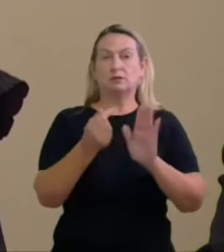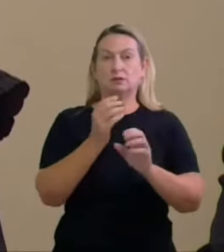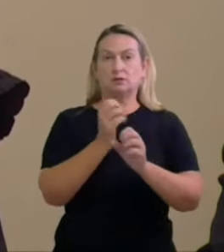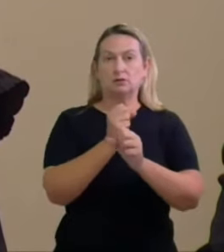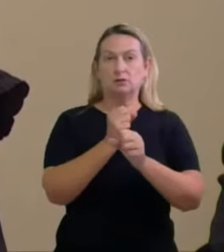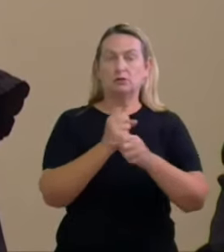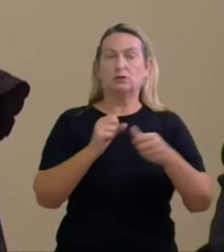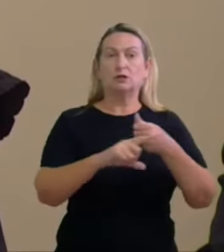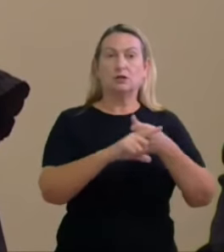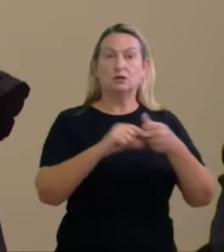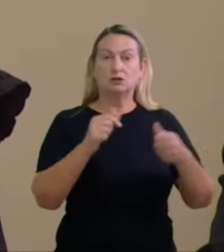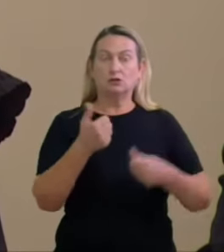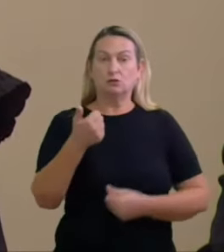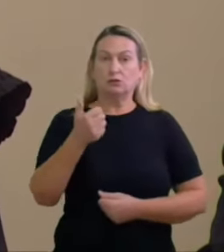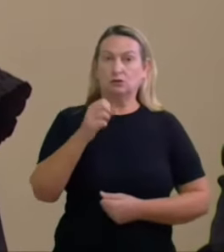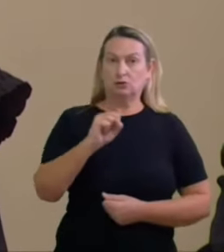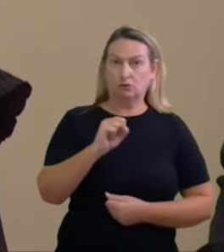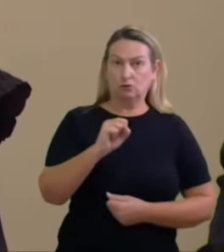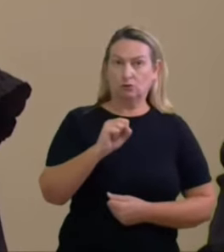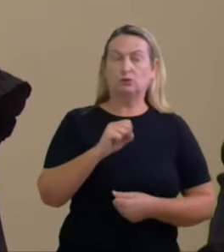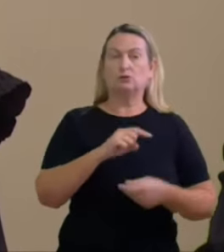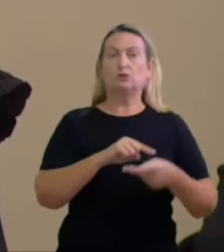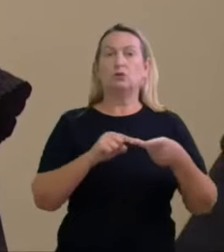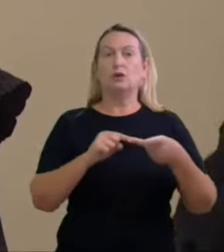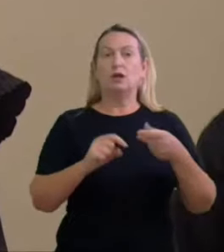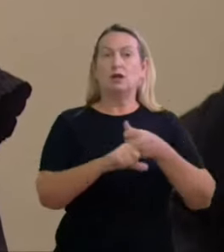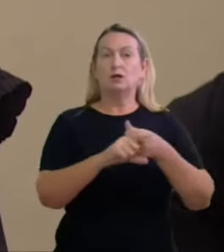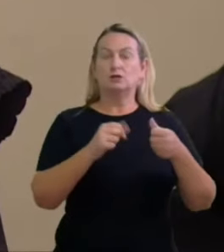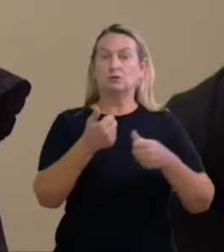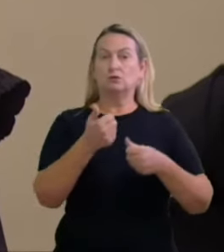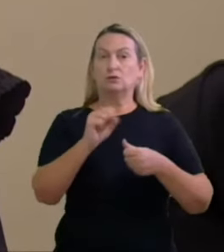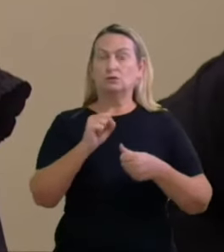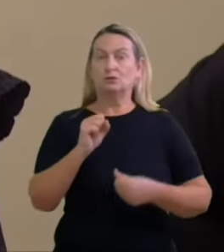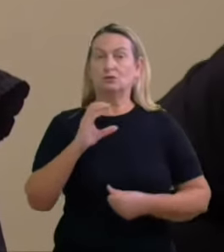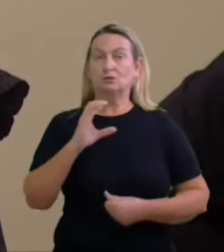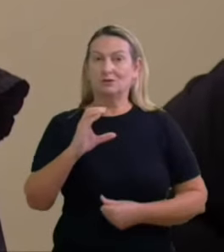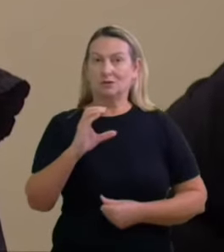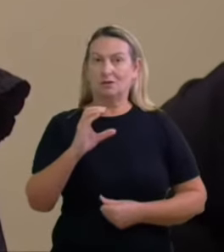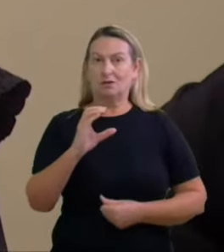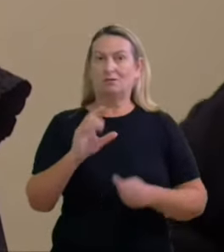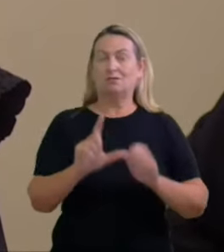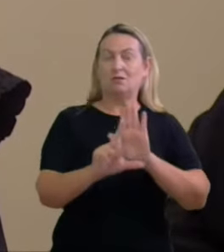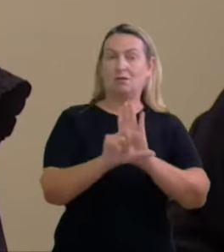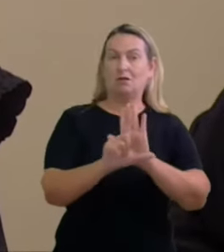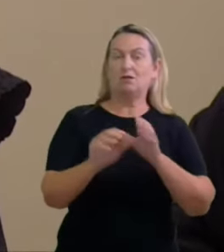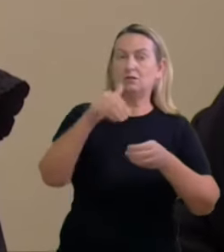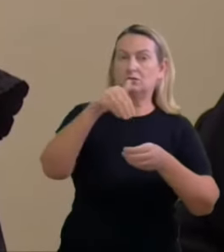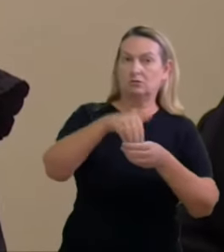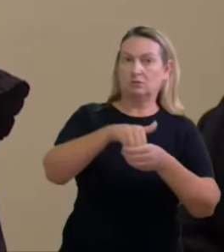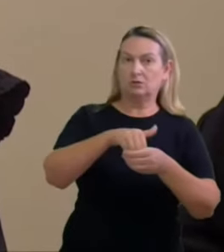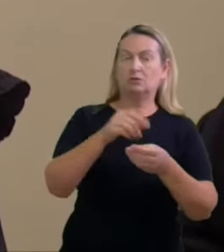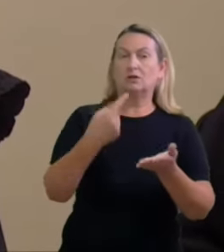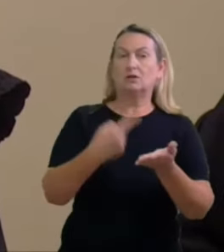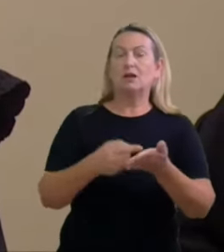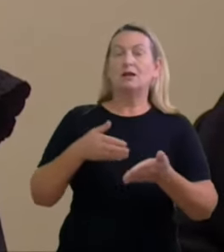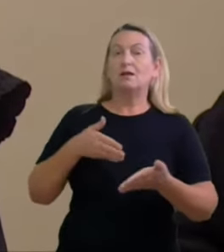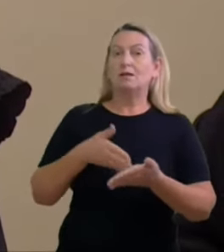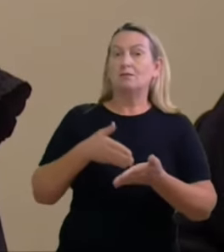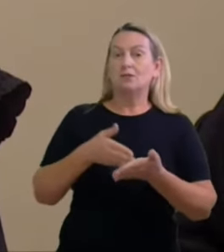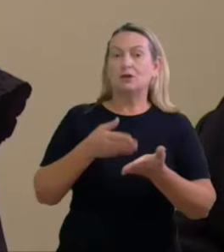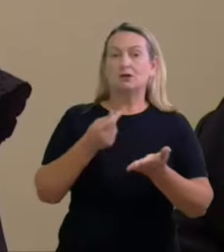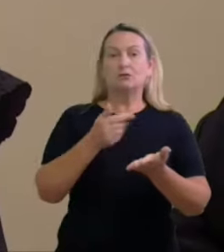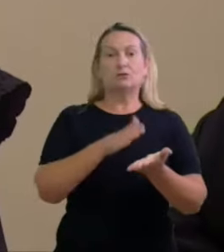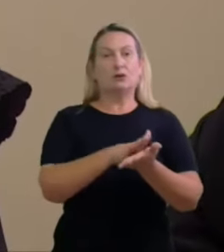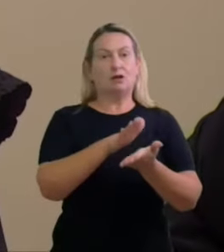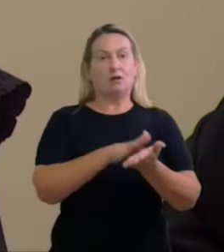caput e artigo 18 c da lei das eleições devem ser instituídos limites de gastos para as campanhas